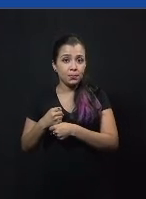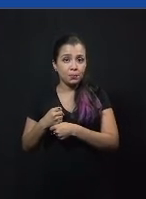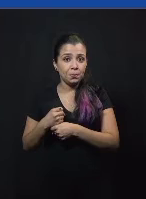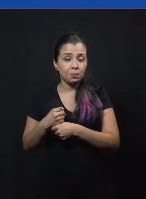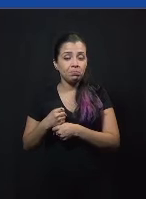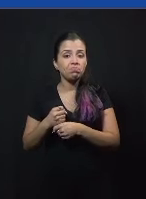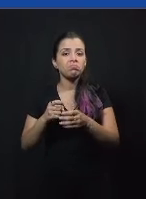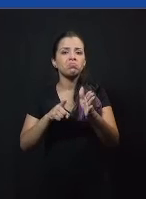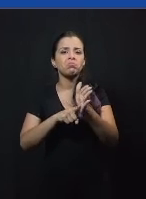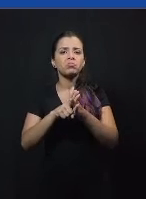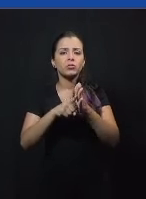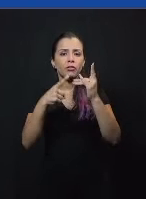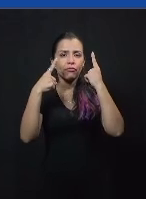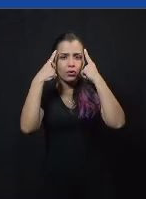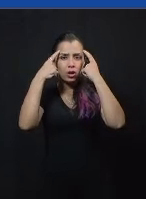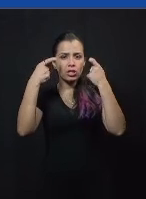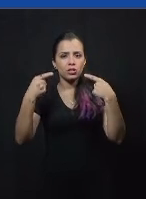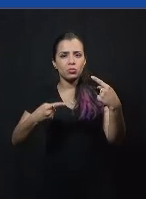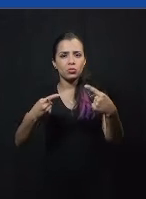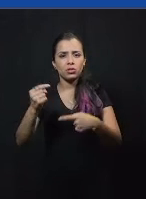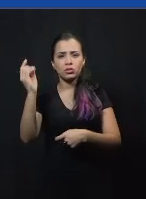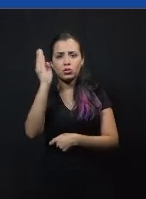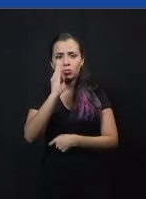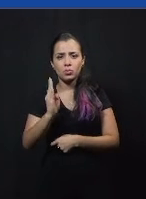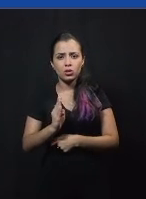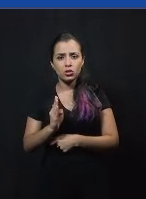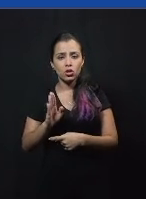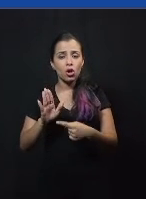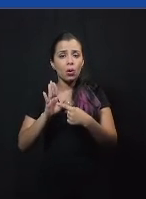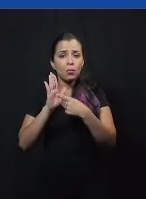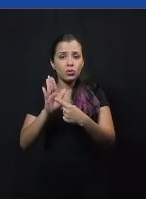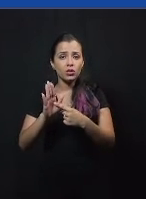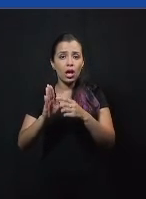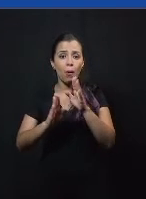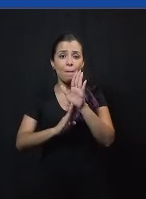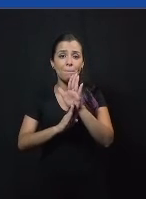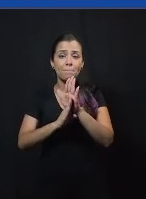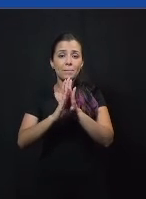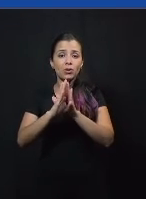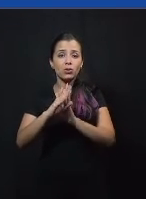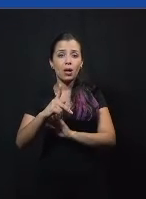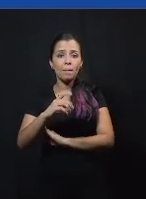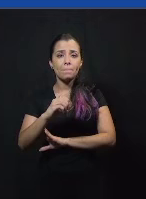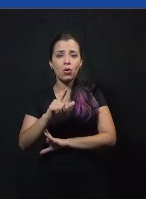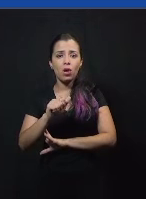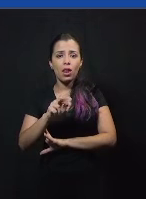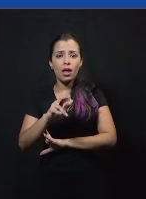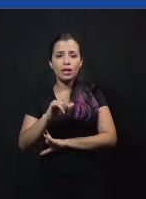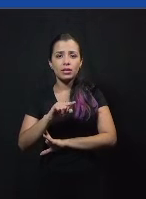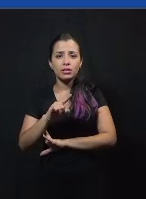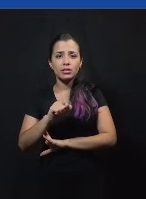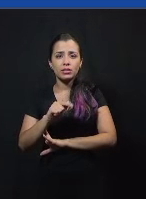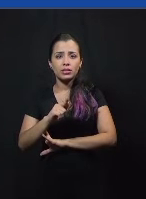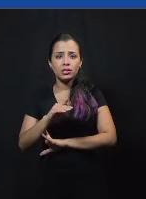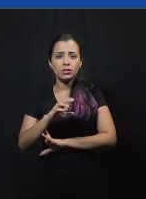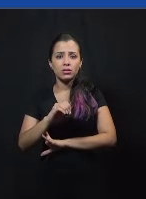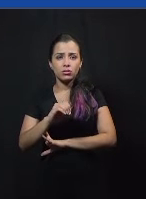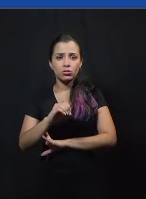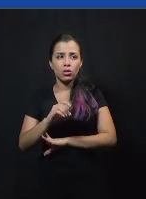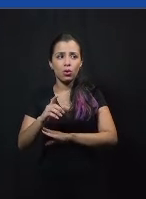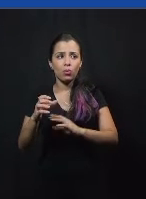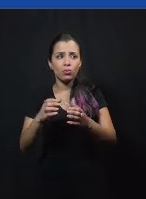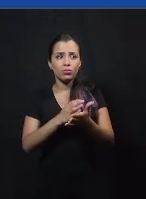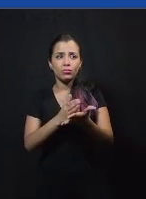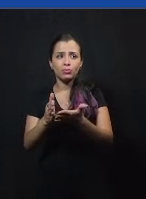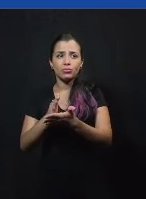violência política eleitoral no Brasil mostrou que aumentou a polarização e a intolerância política nos últimos quatro anos,